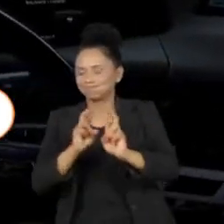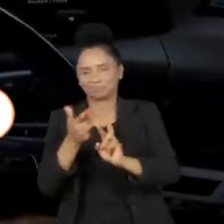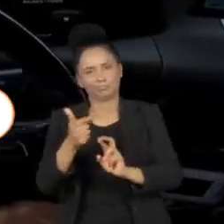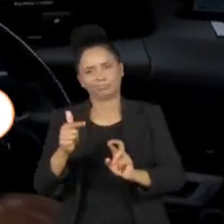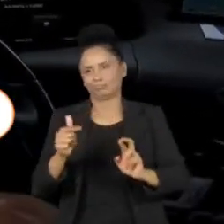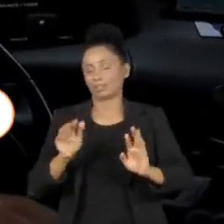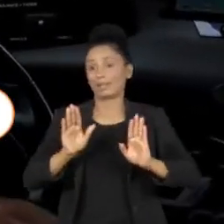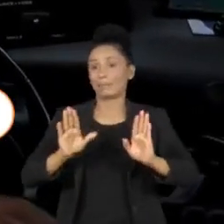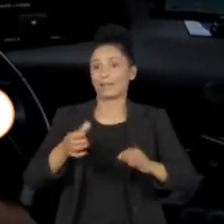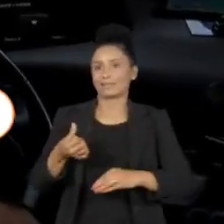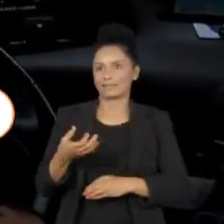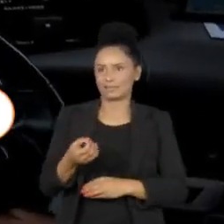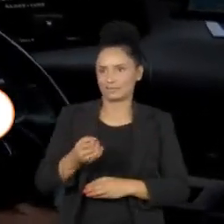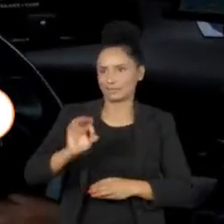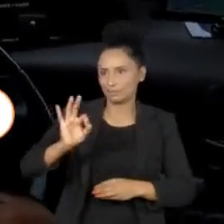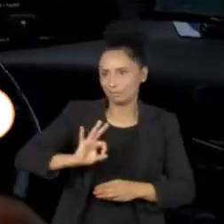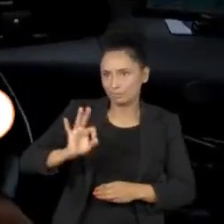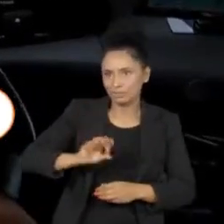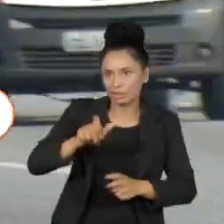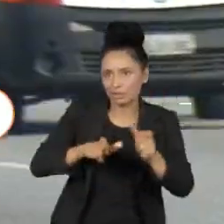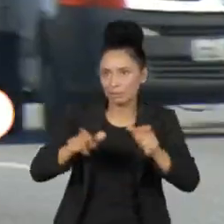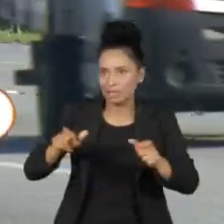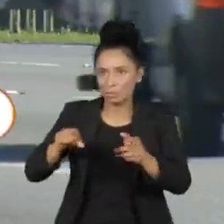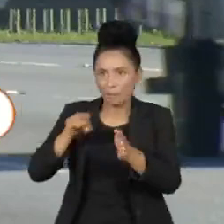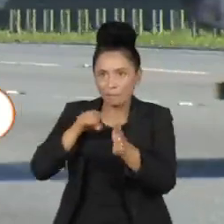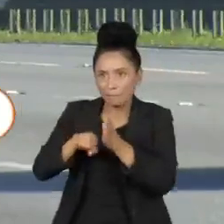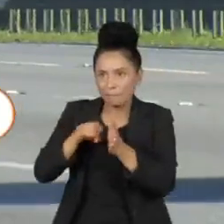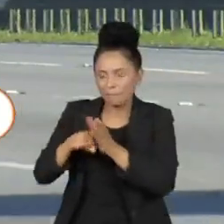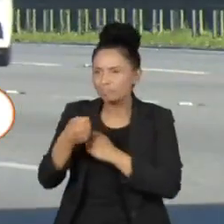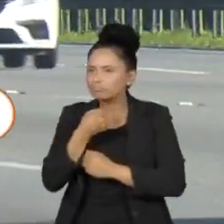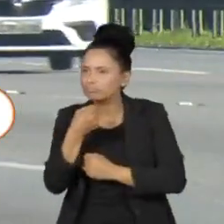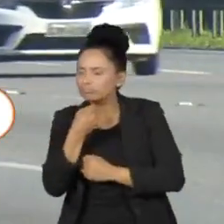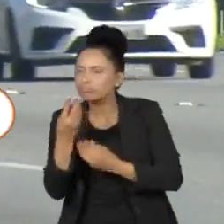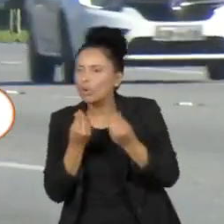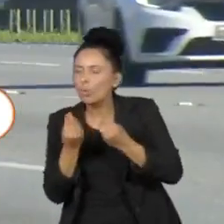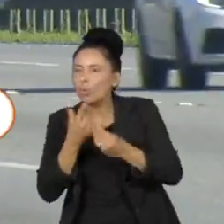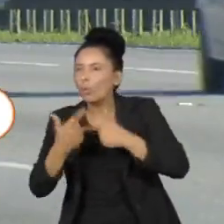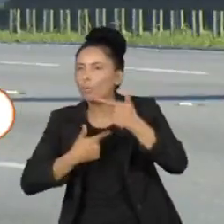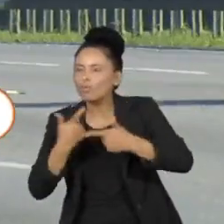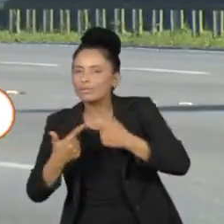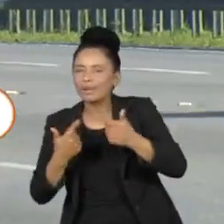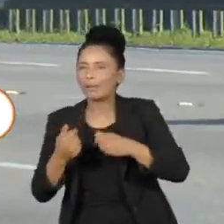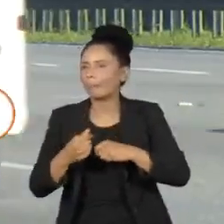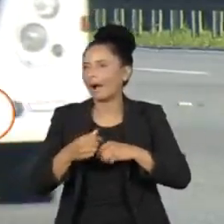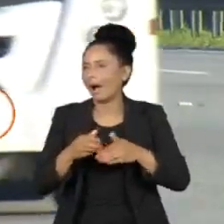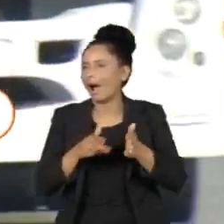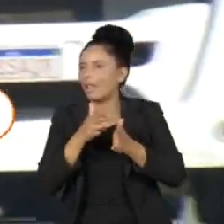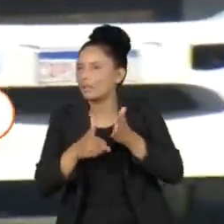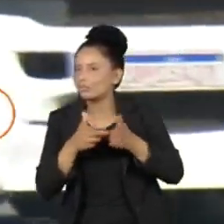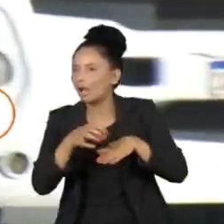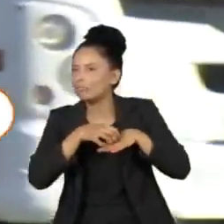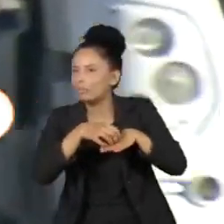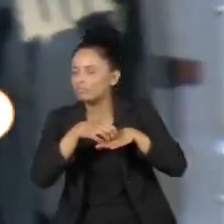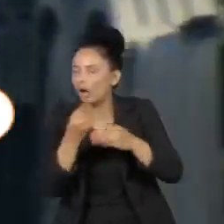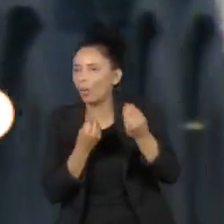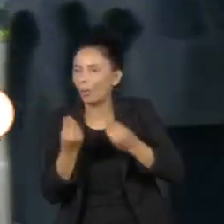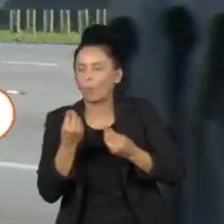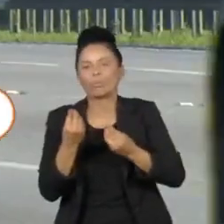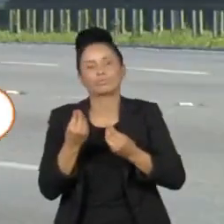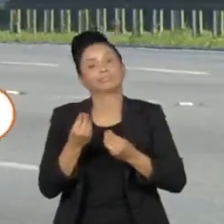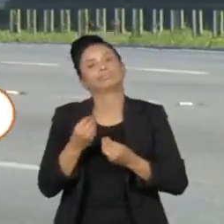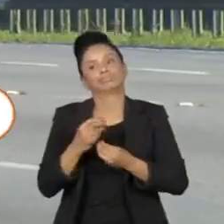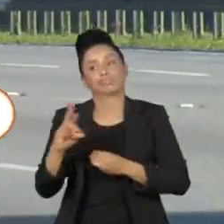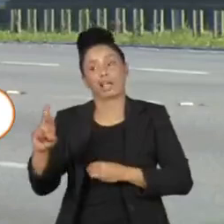60% dos entrevistados, os serviços prestados hoje no sistema de ferrovia de trens fica entre ruim,